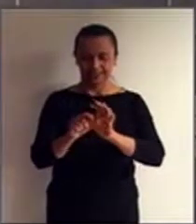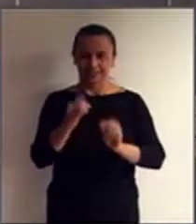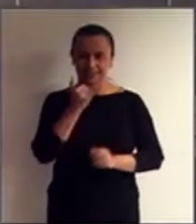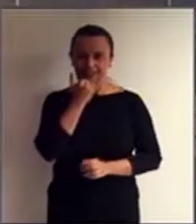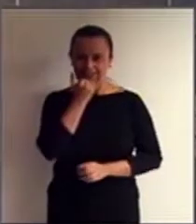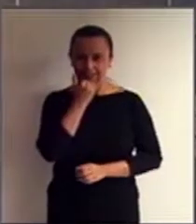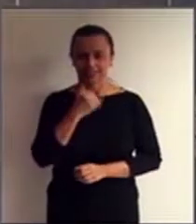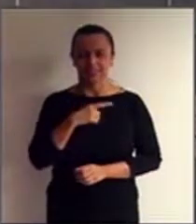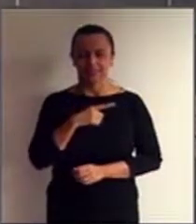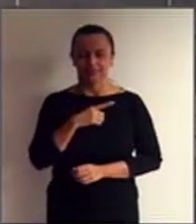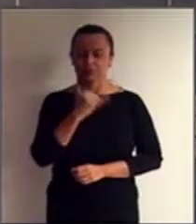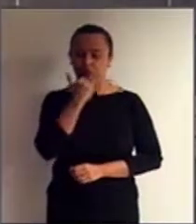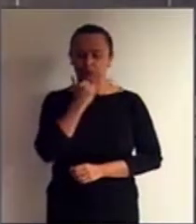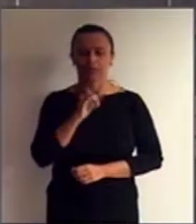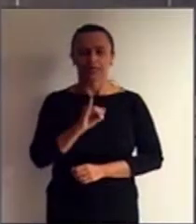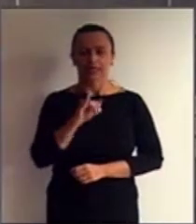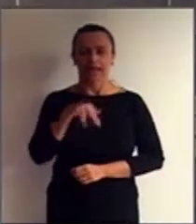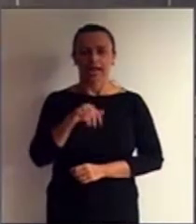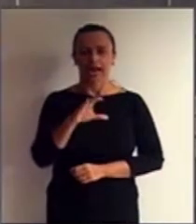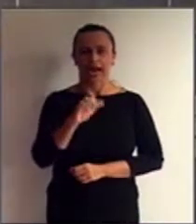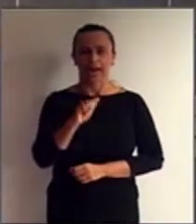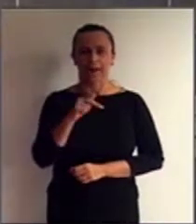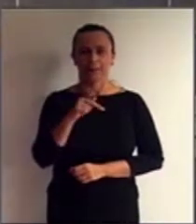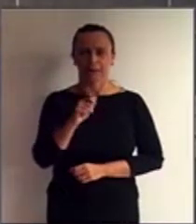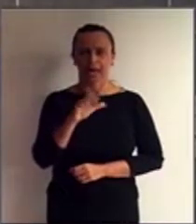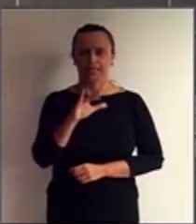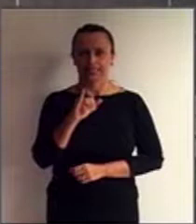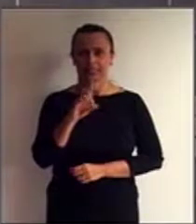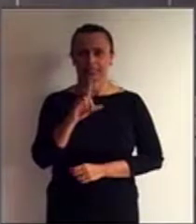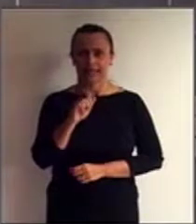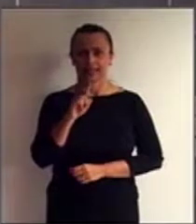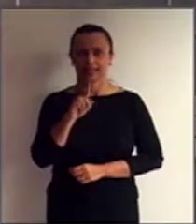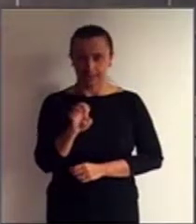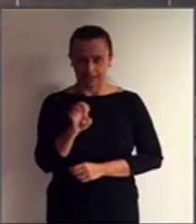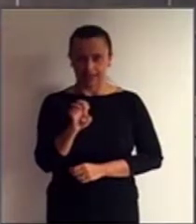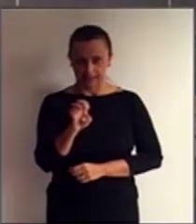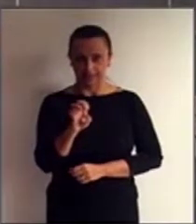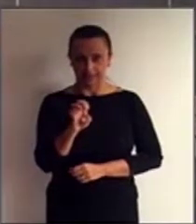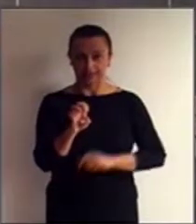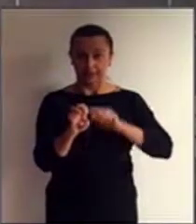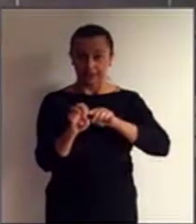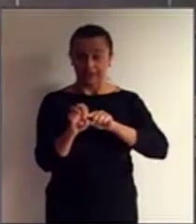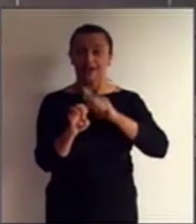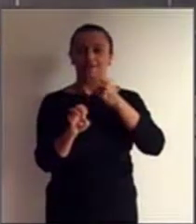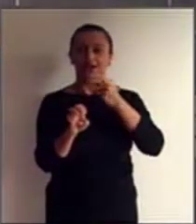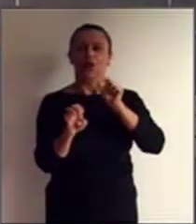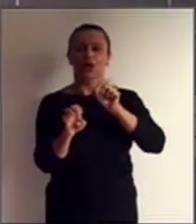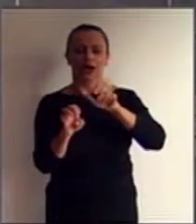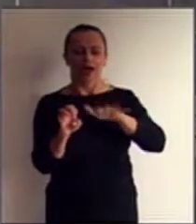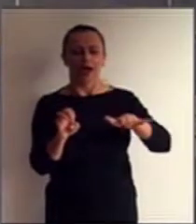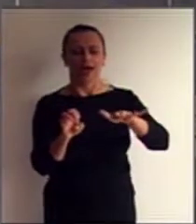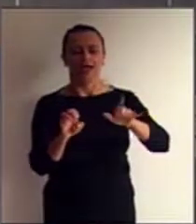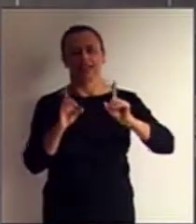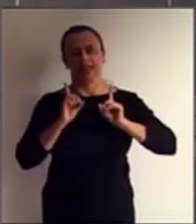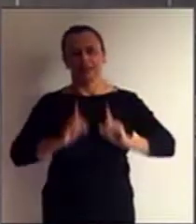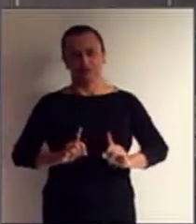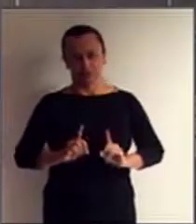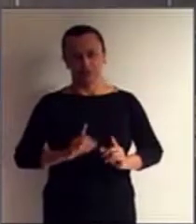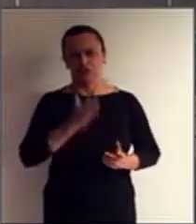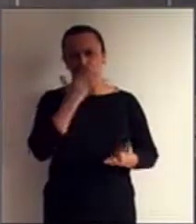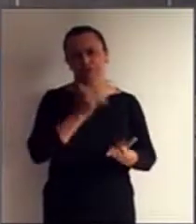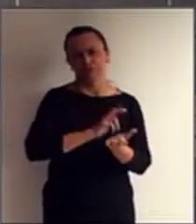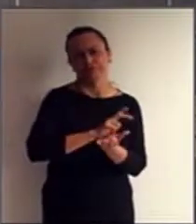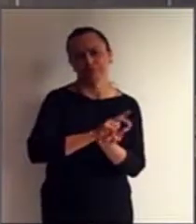incapacidade, diz respeito às deficiências, abrange as deficiências, abrange as